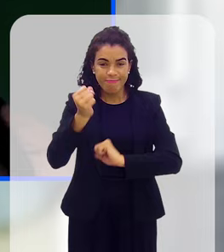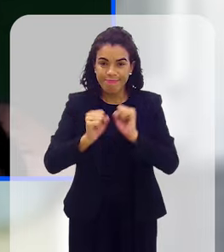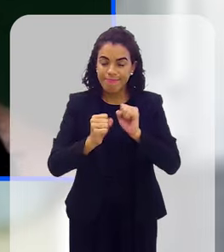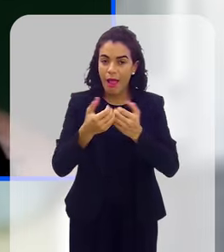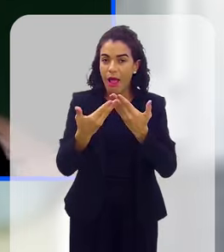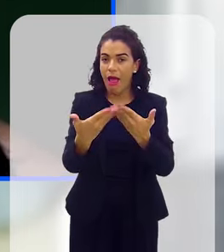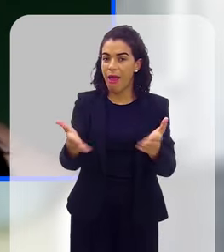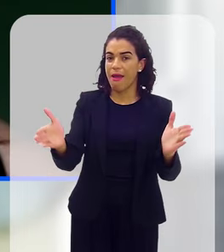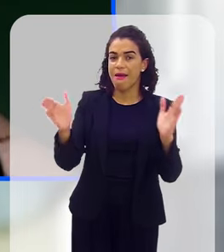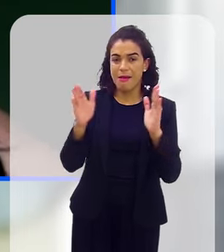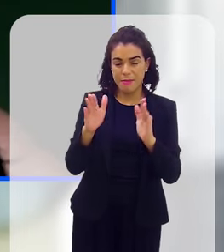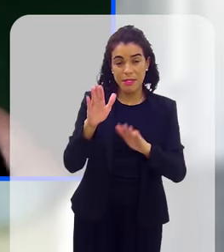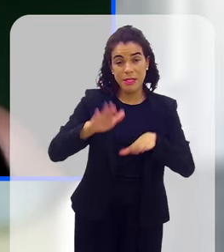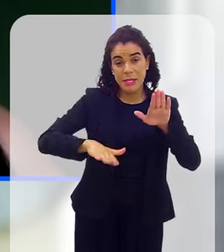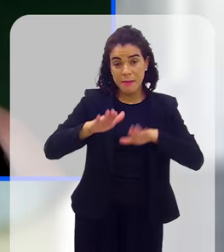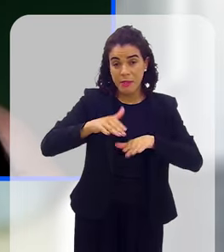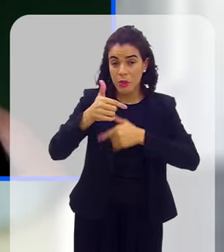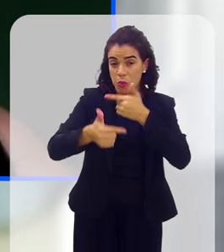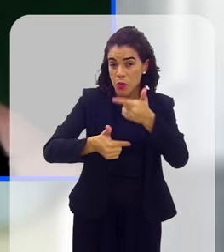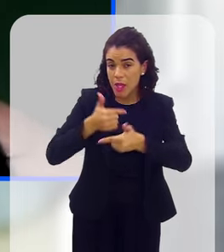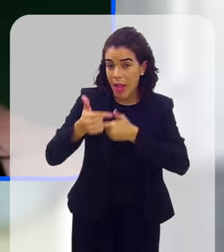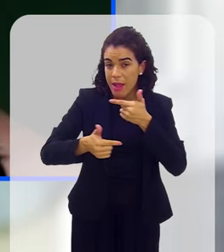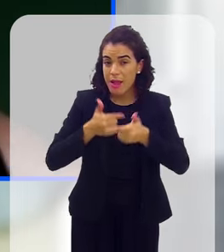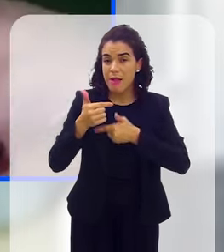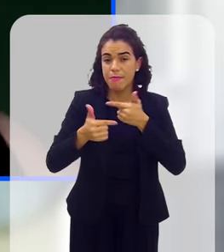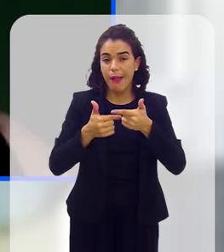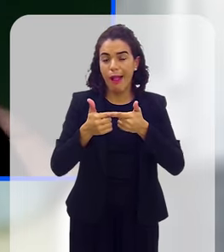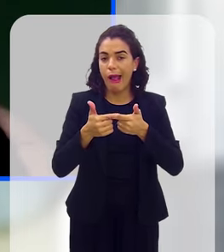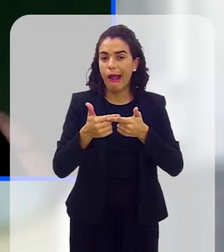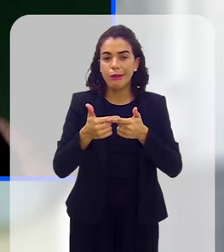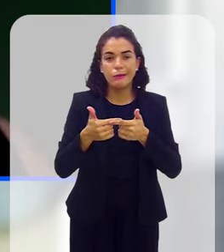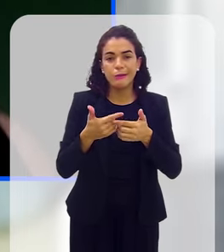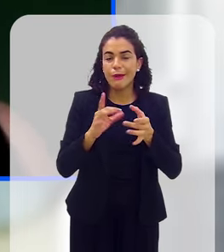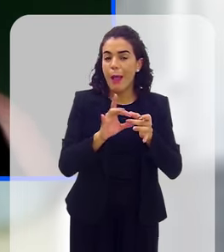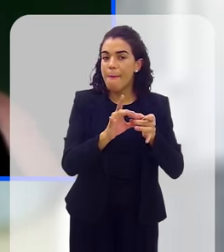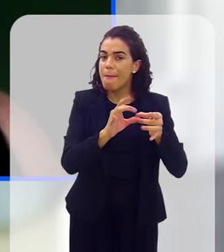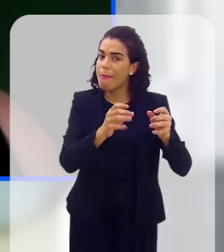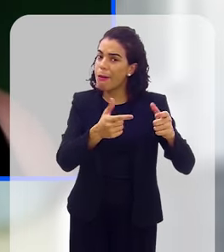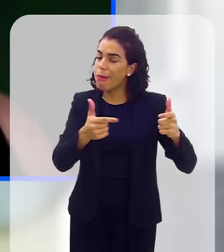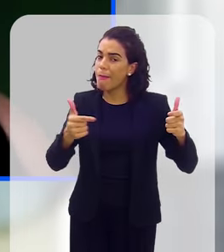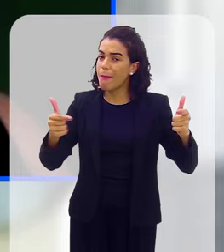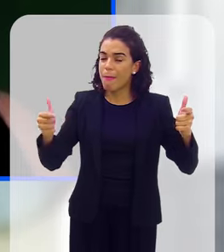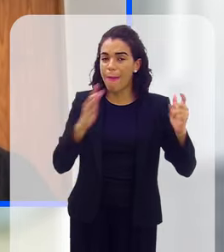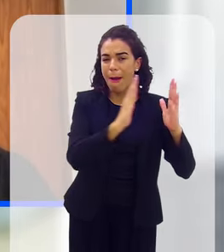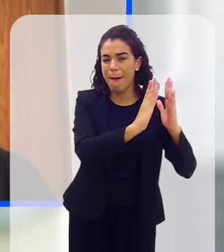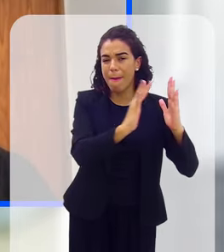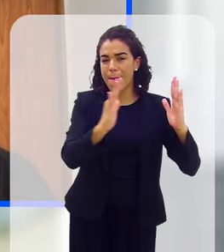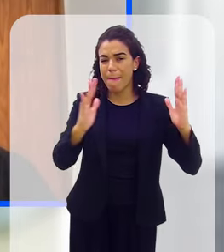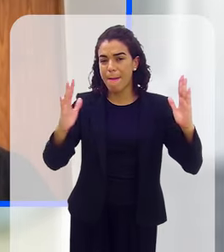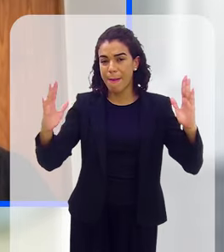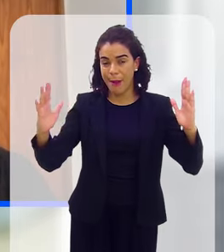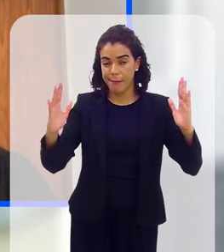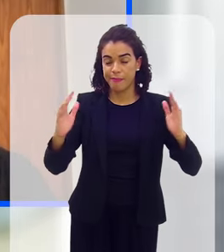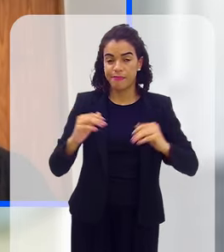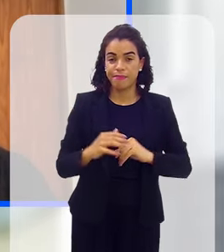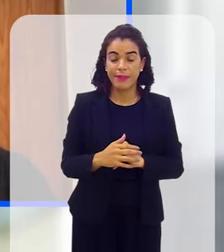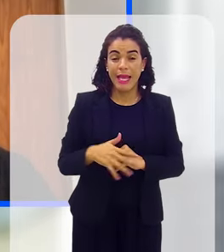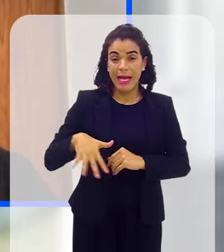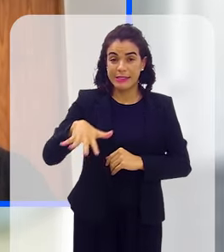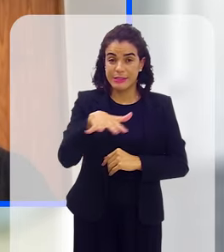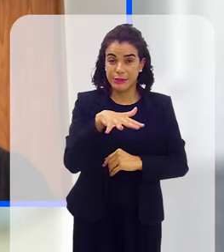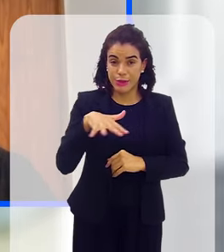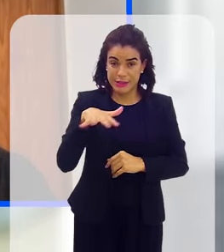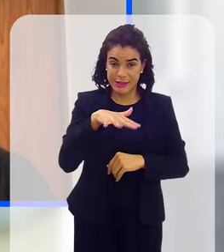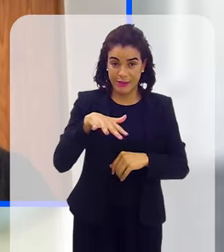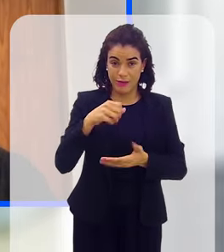então dependendo da atividade econômica, ela se estende em inúmeras etapas. E essa questão